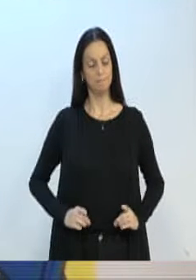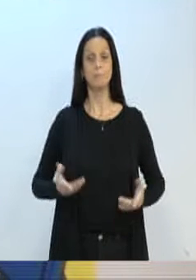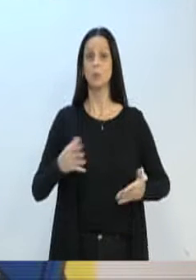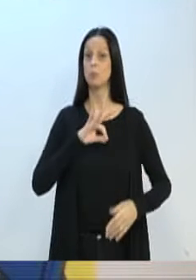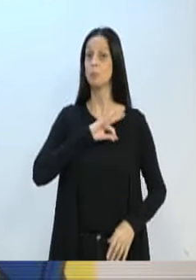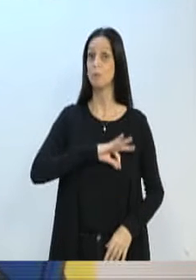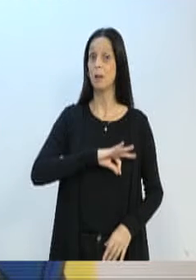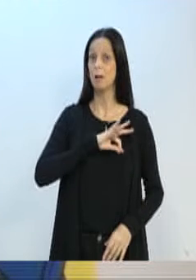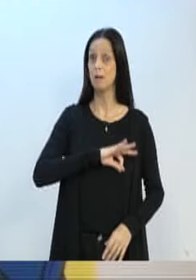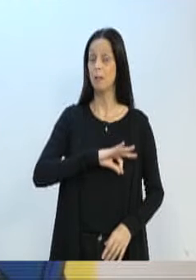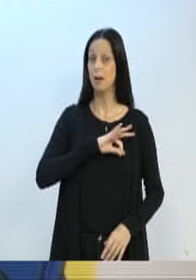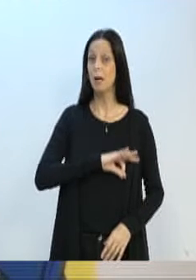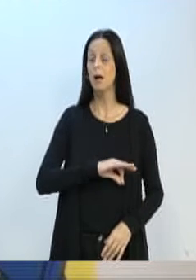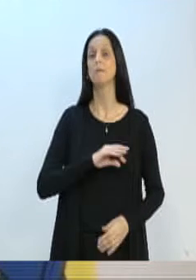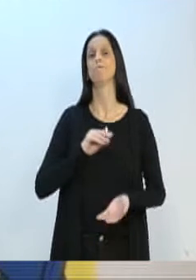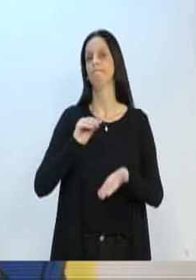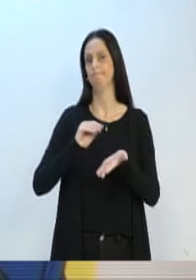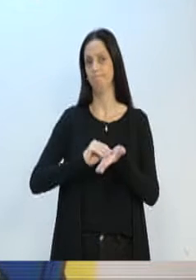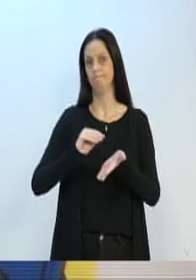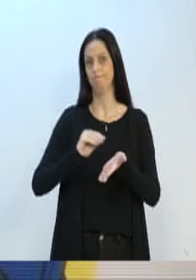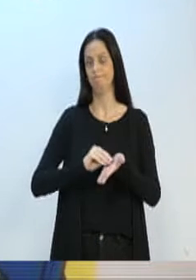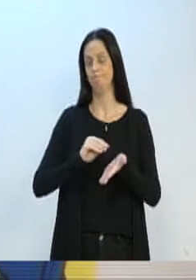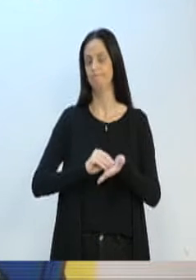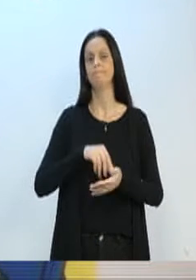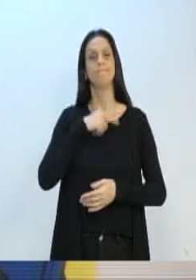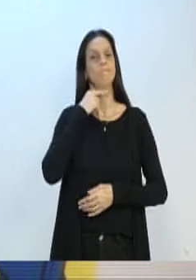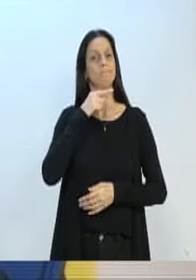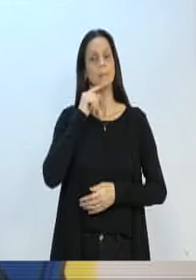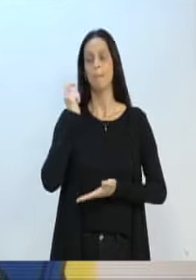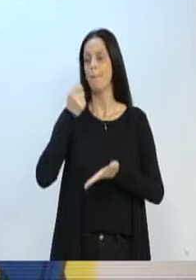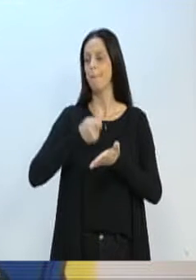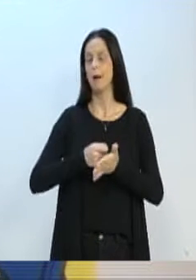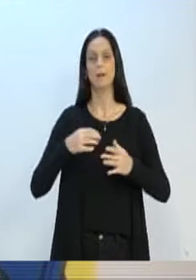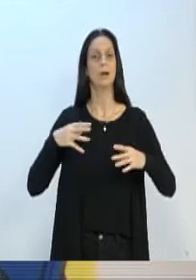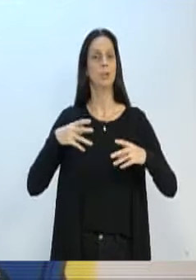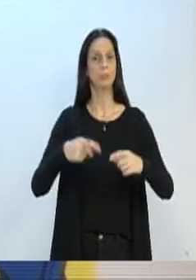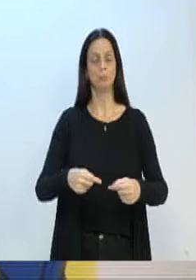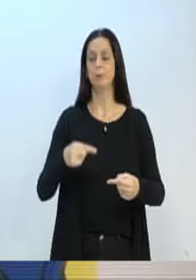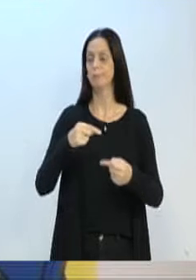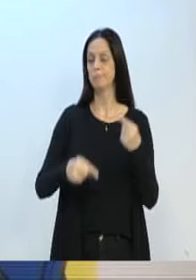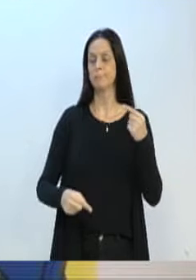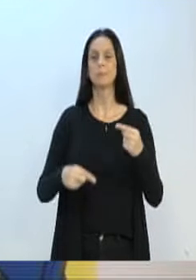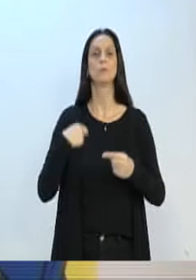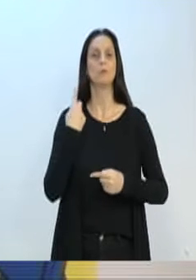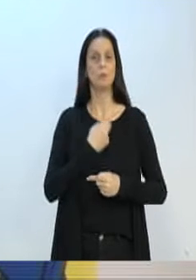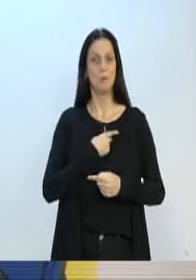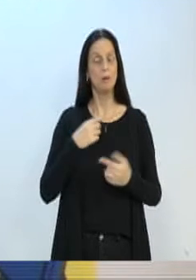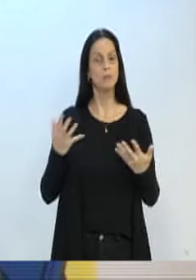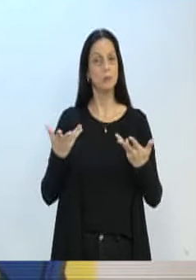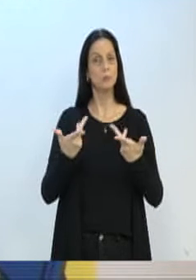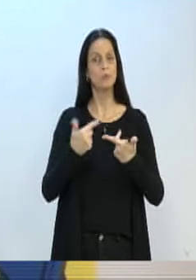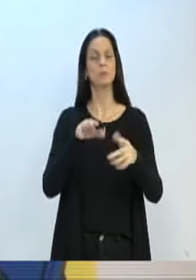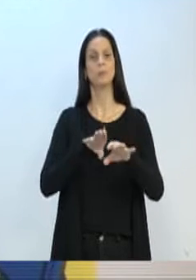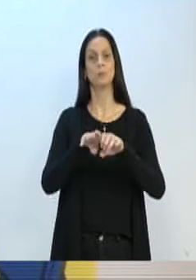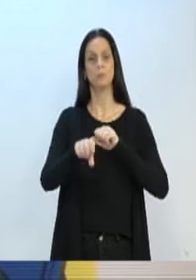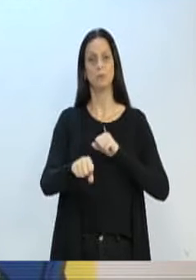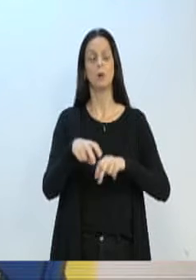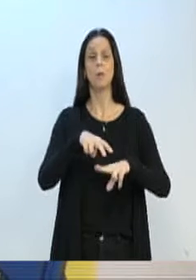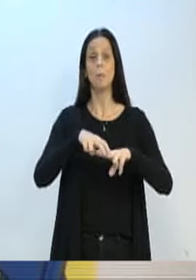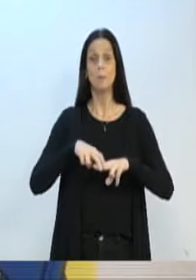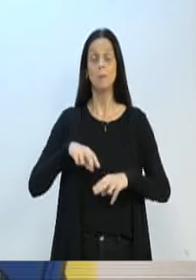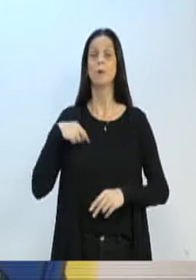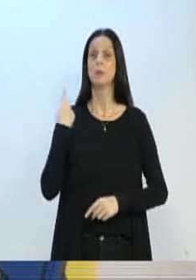não conseguem suprir nossas necessidades, nem estão de acordo com nossas qualificações, temos que recorrer em fazer duplas e triplas